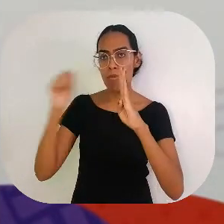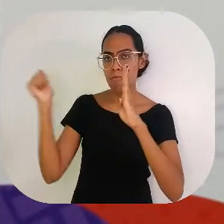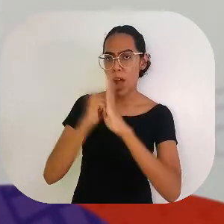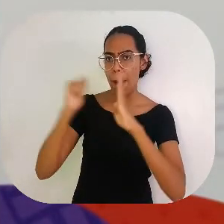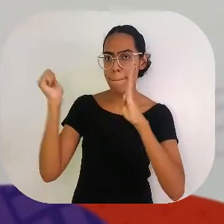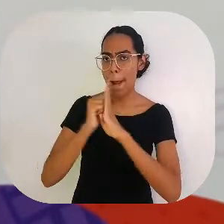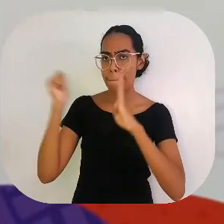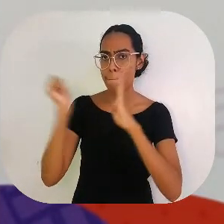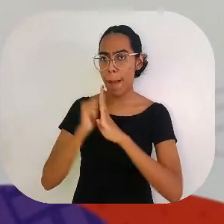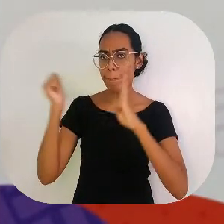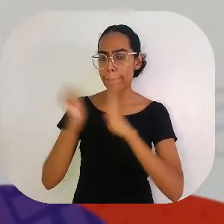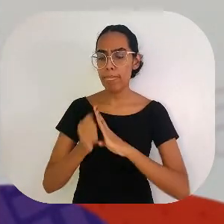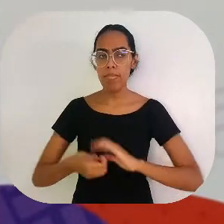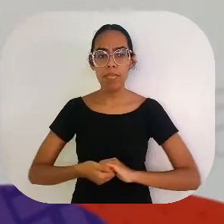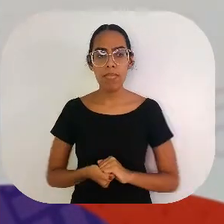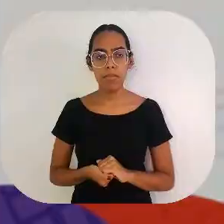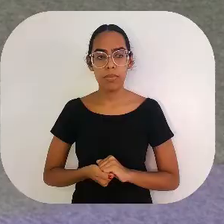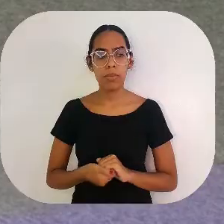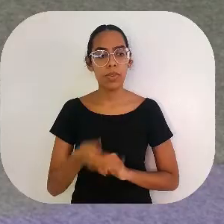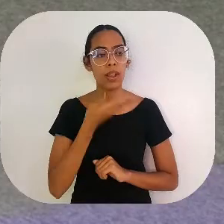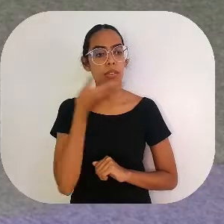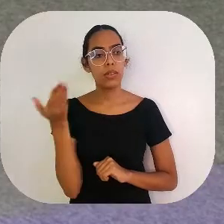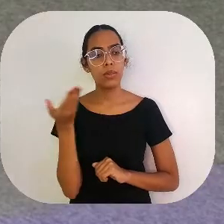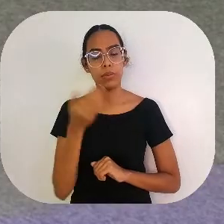outra pessoa bate na porta do seu Manel.